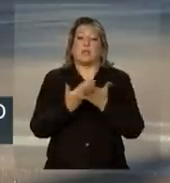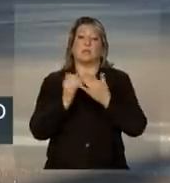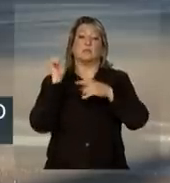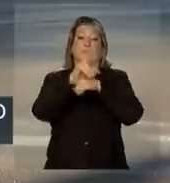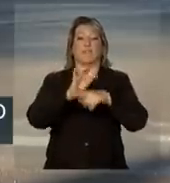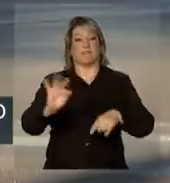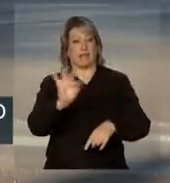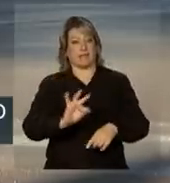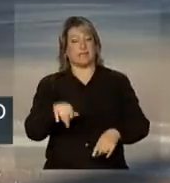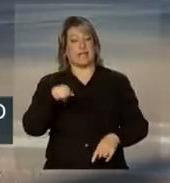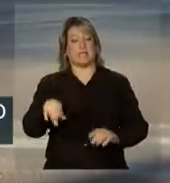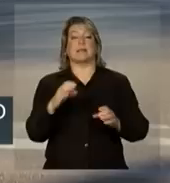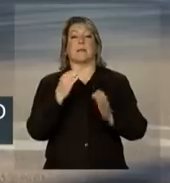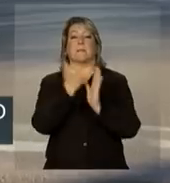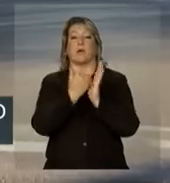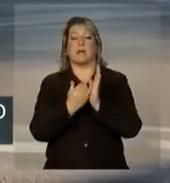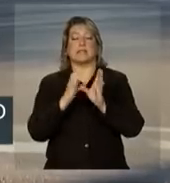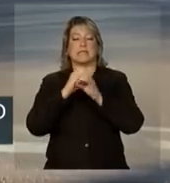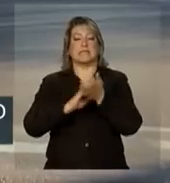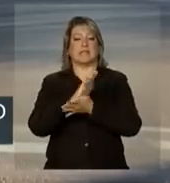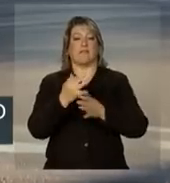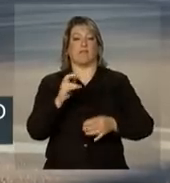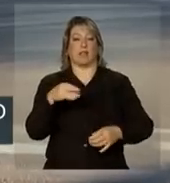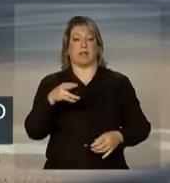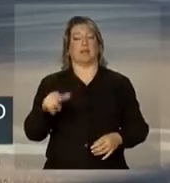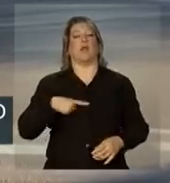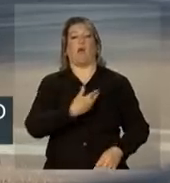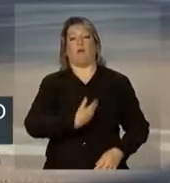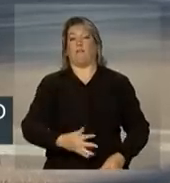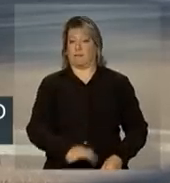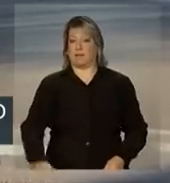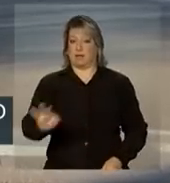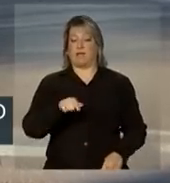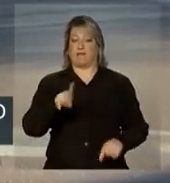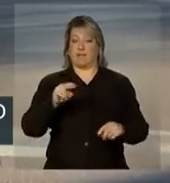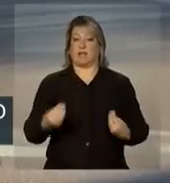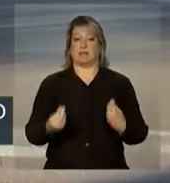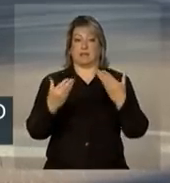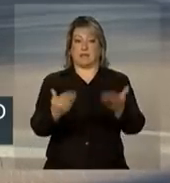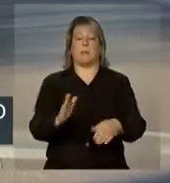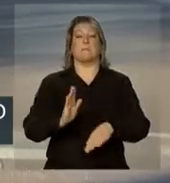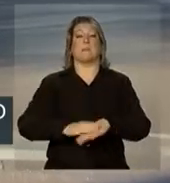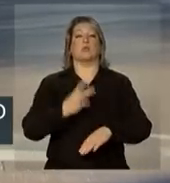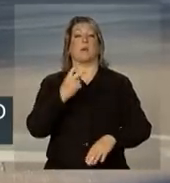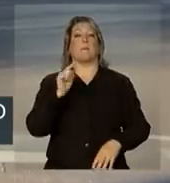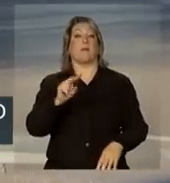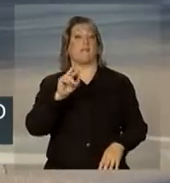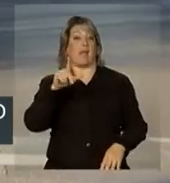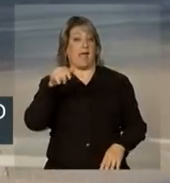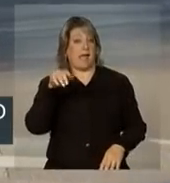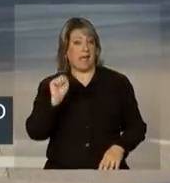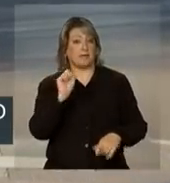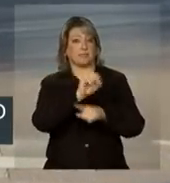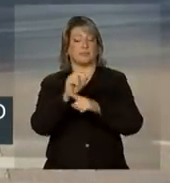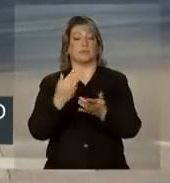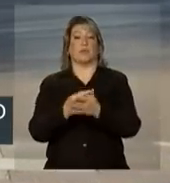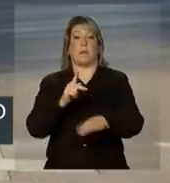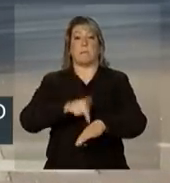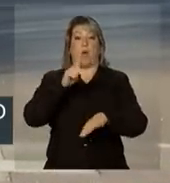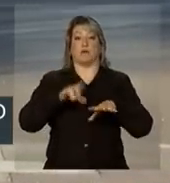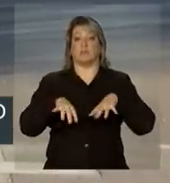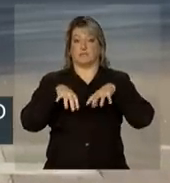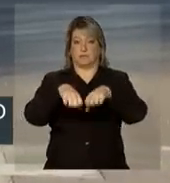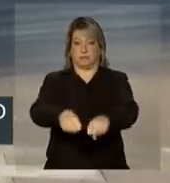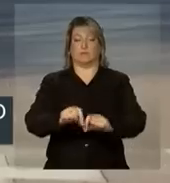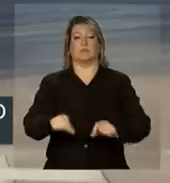pelo programa Ciências Sem Fronteiras do governo federal, serão oferecidas mais de duas mil vagas em pós-graduação.